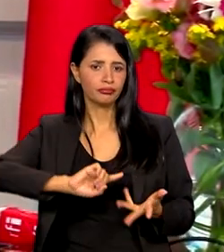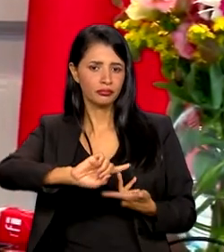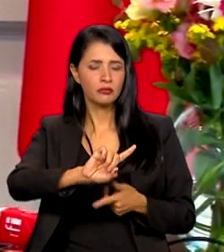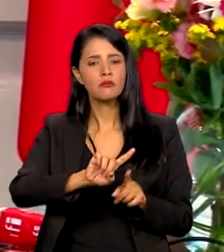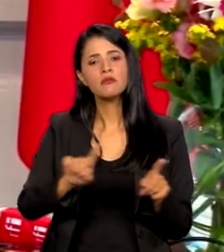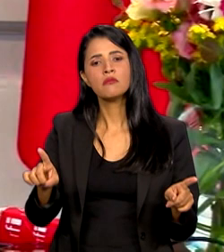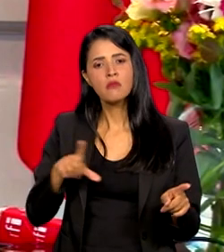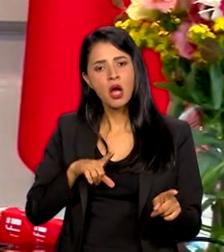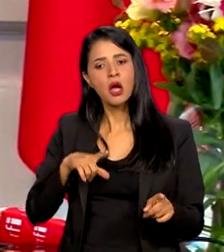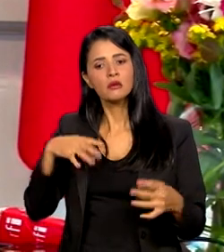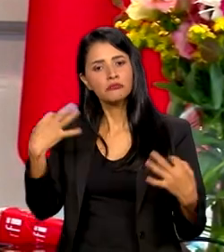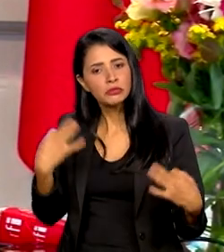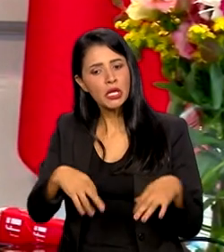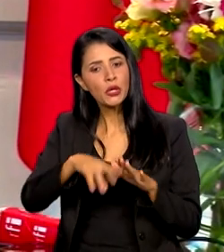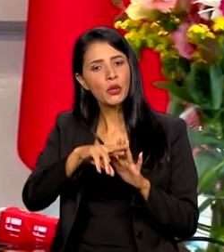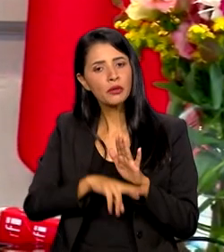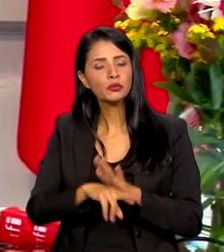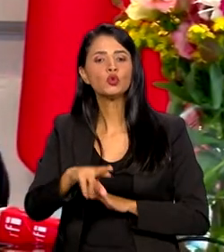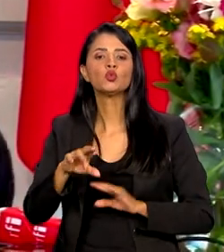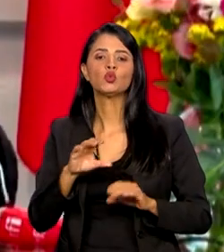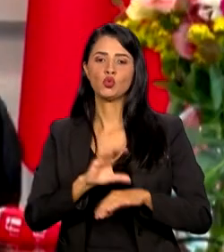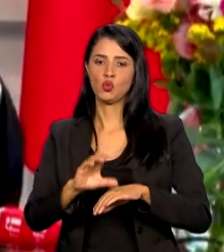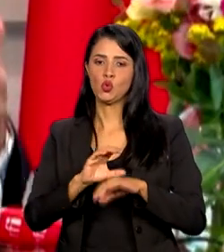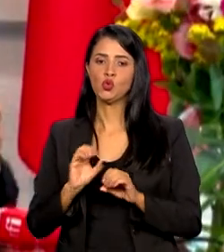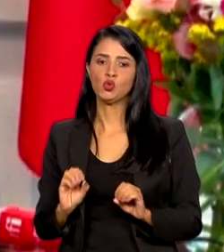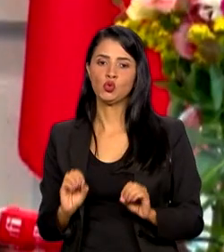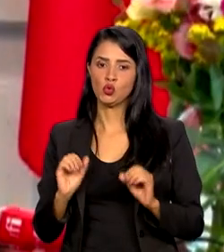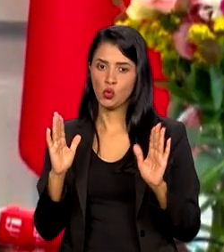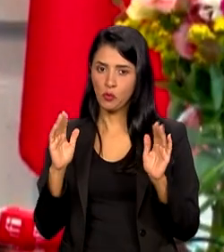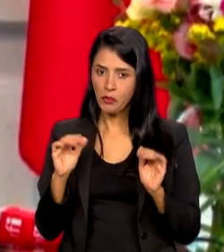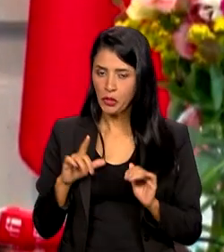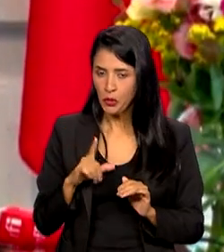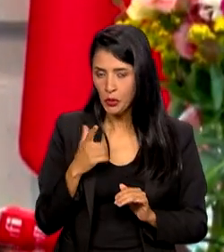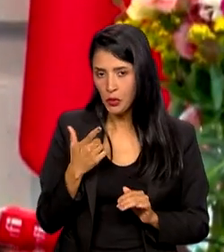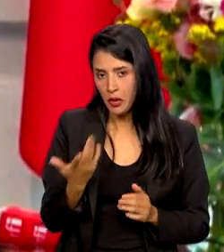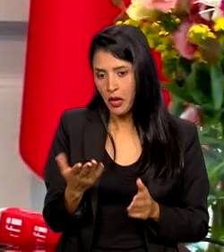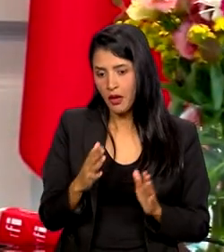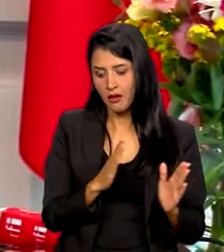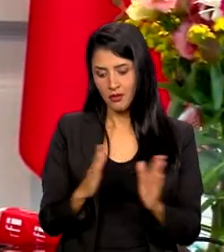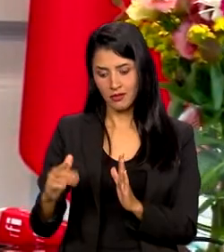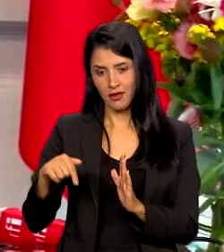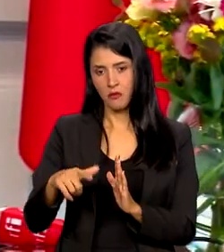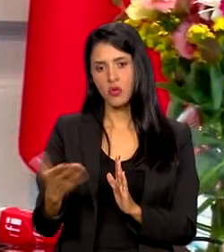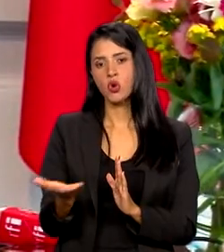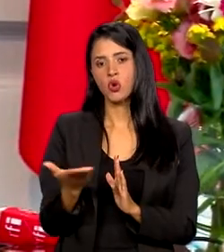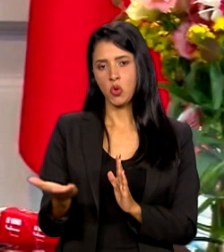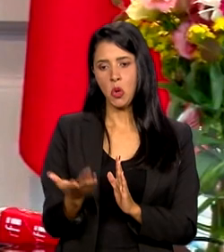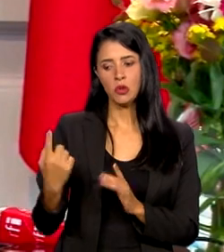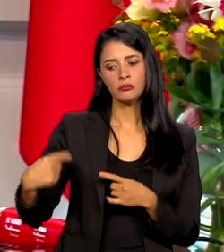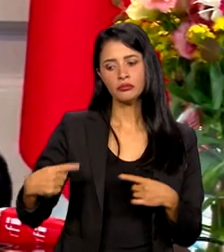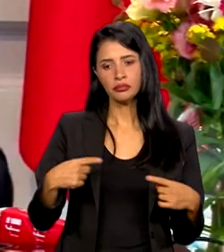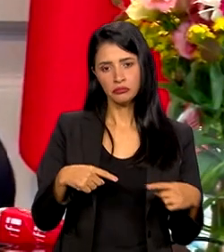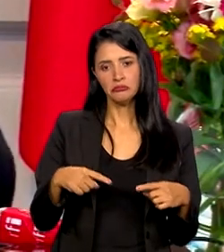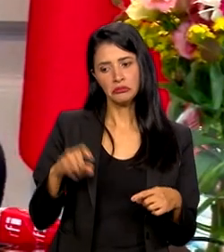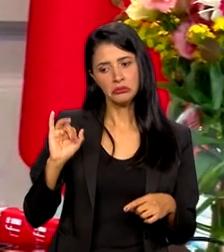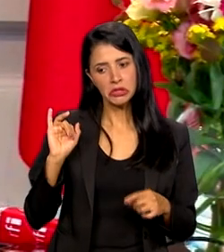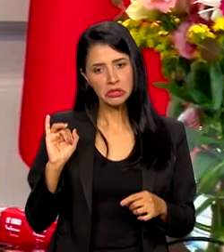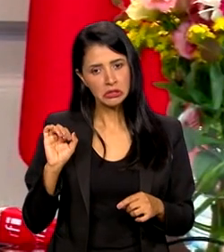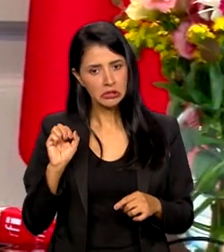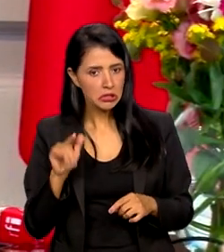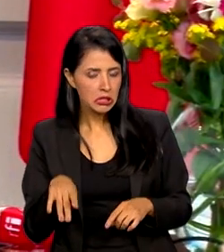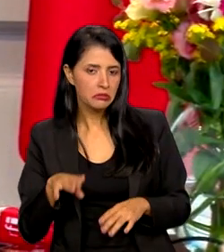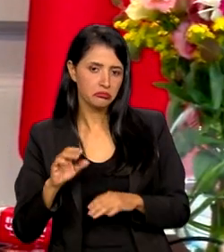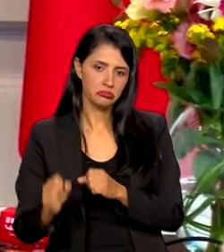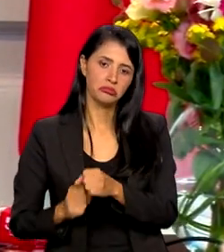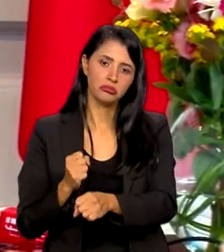cursos de nível superior. Essa é uma etapa que nós queremos agora. E vamos discutir para ver se na próxima cimeira, no ano